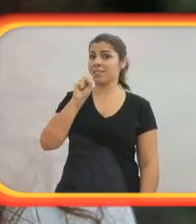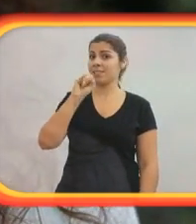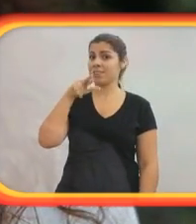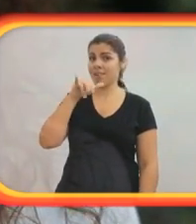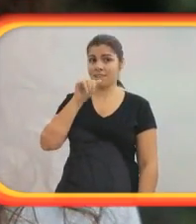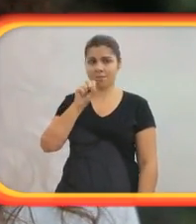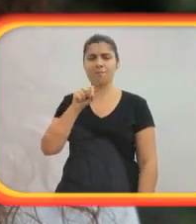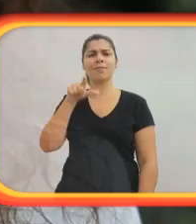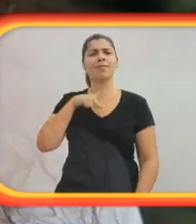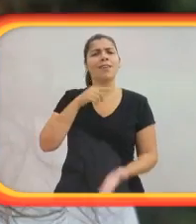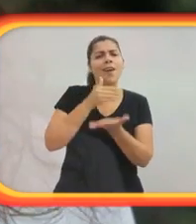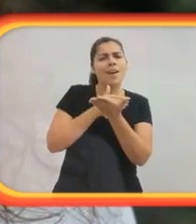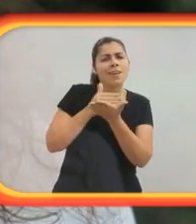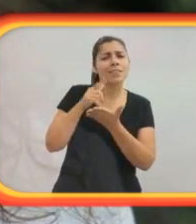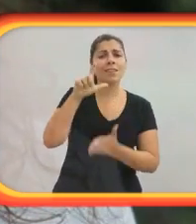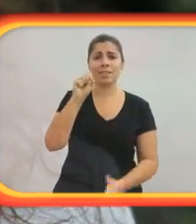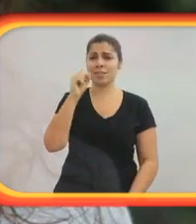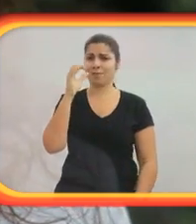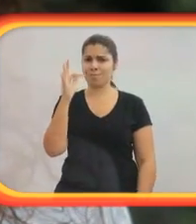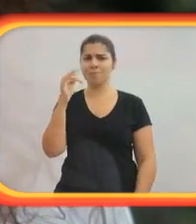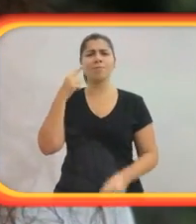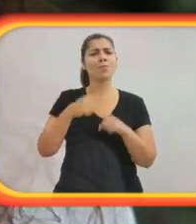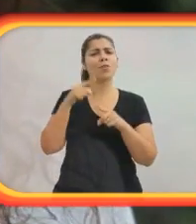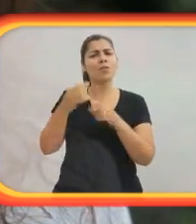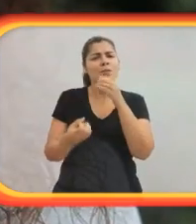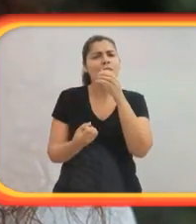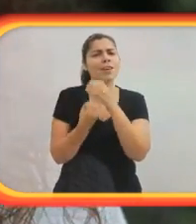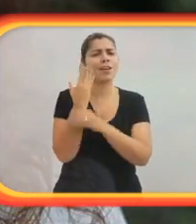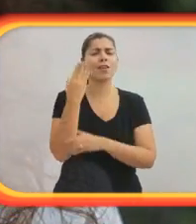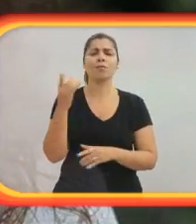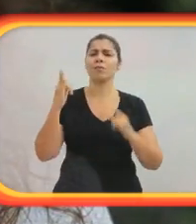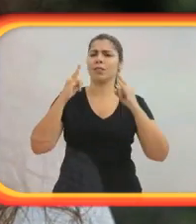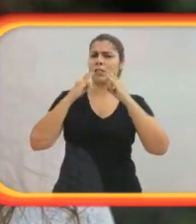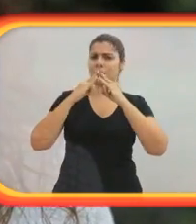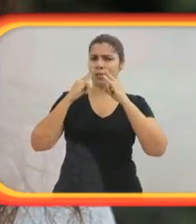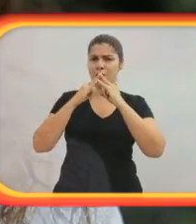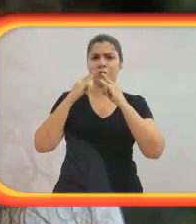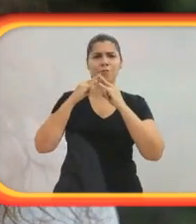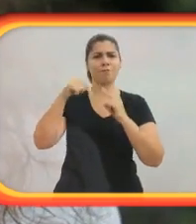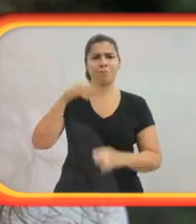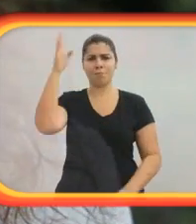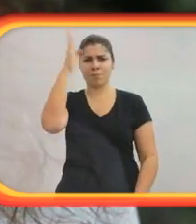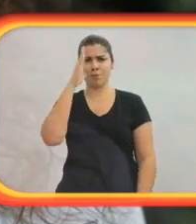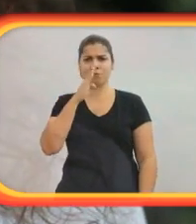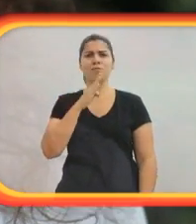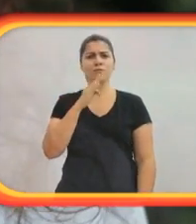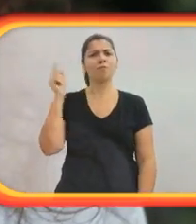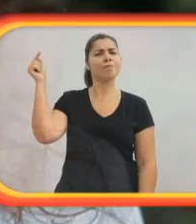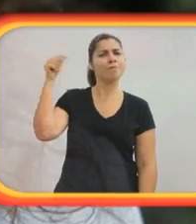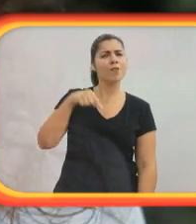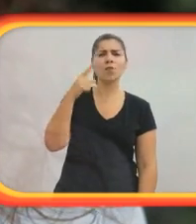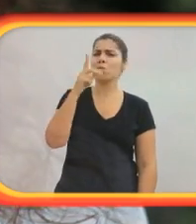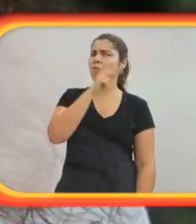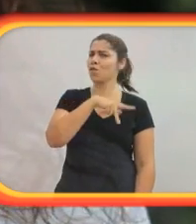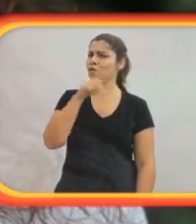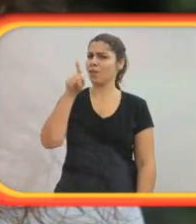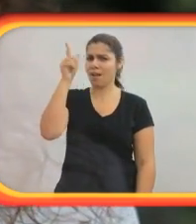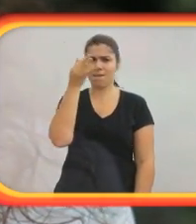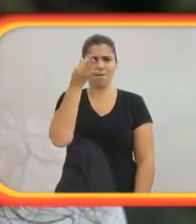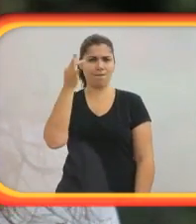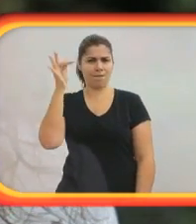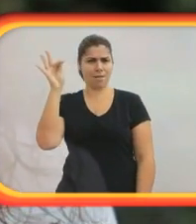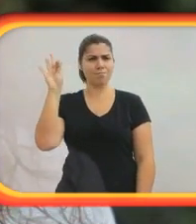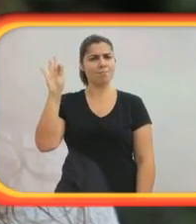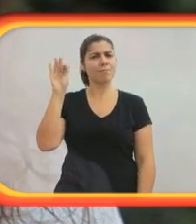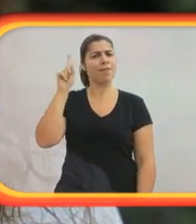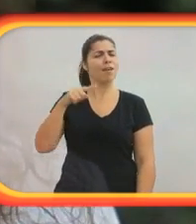universais. Cada país tem a sua língua. A língua brasileira de sinais tem origem na língua de sinais francesa. Porque